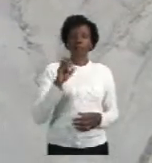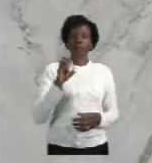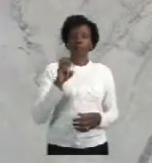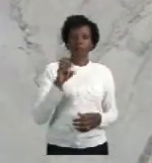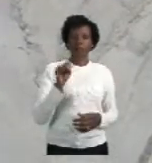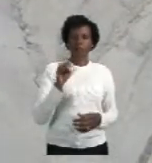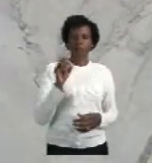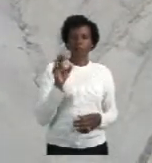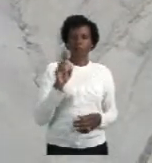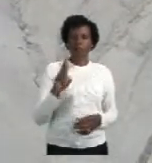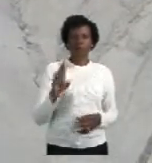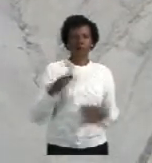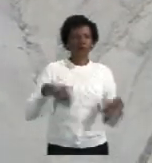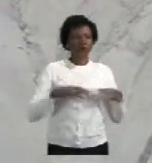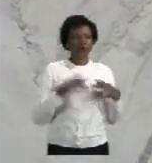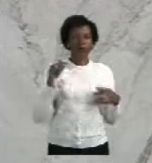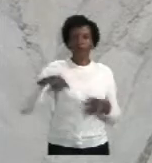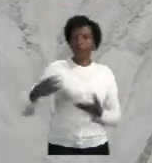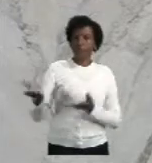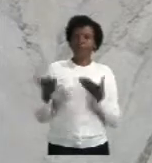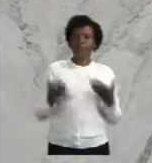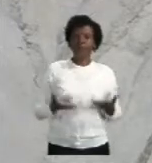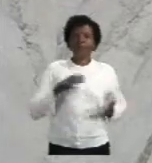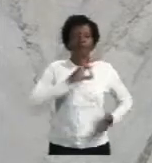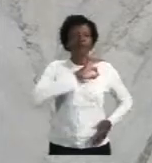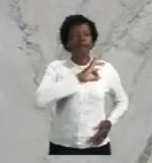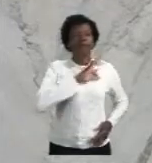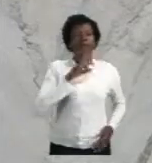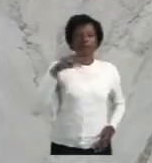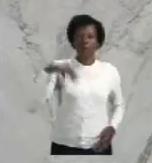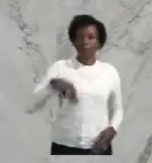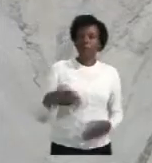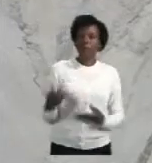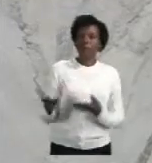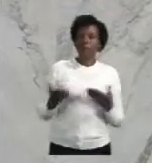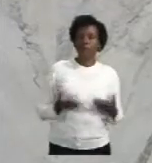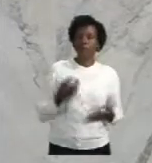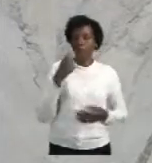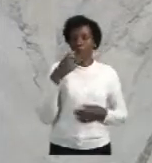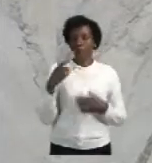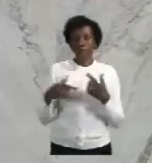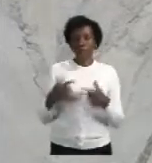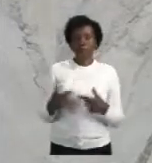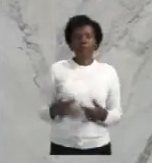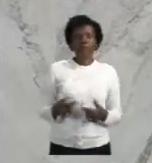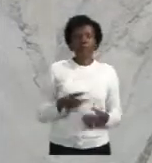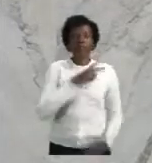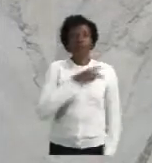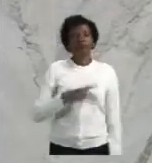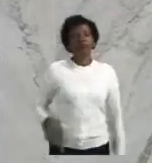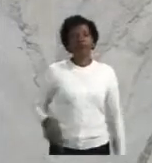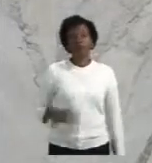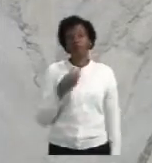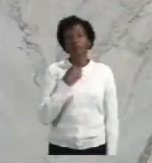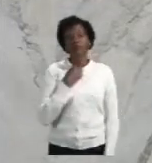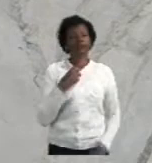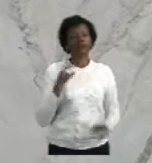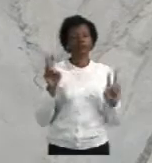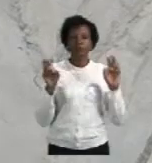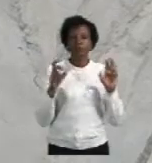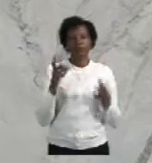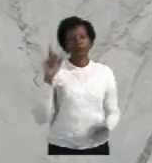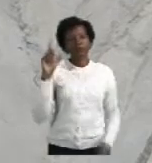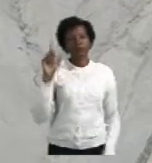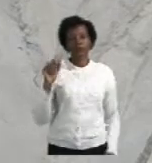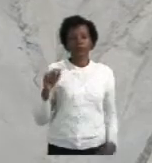ao nosso policial militar, seja bem-vindo também, bom serviço. Senhor presidente, eu não posso falar de outro assunto hoje que não